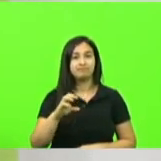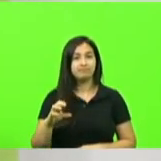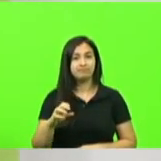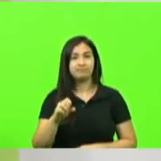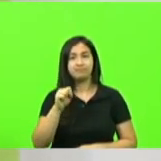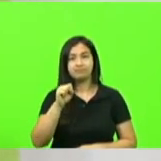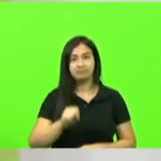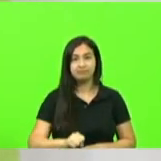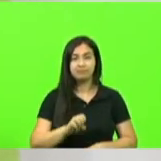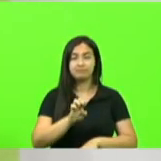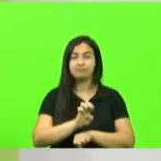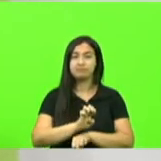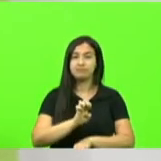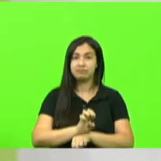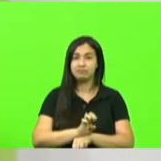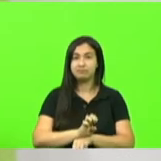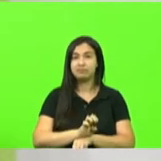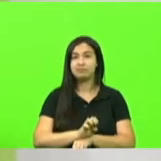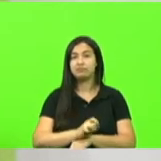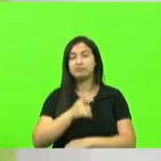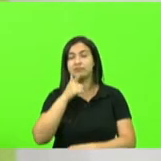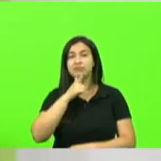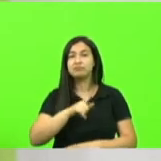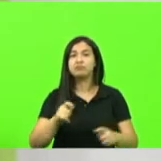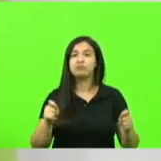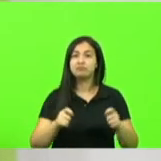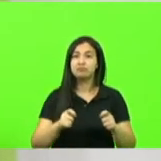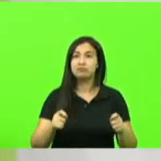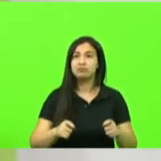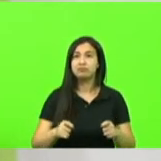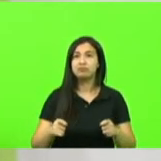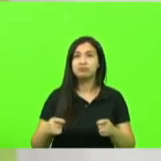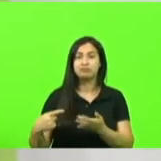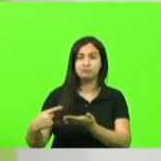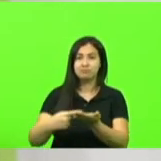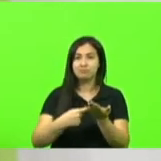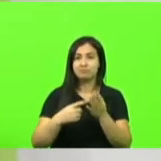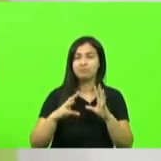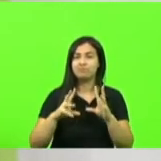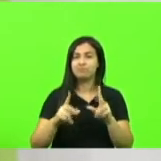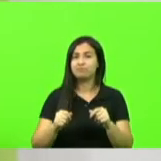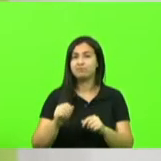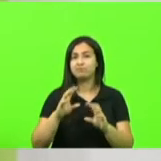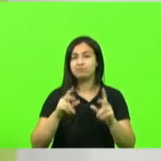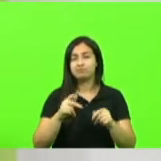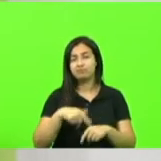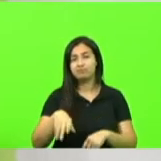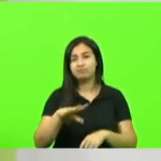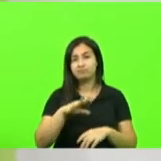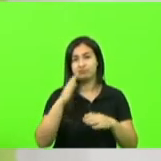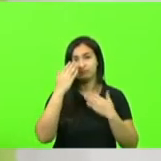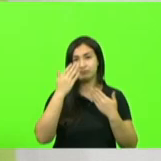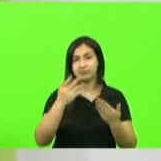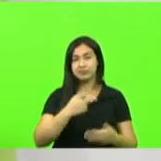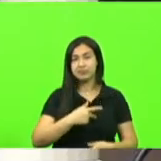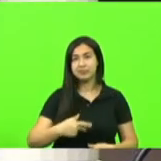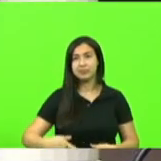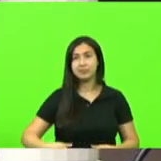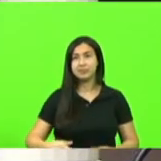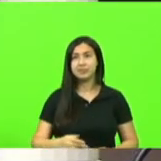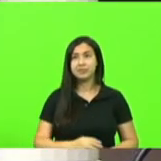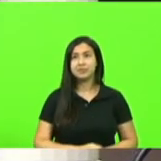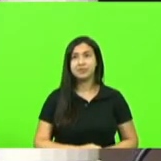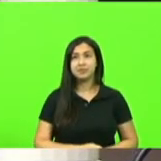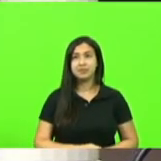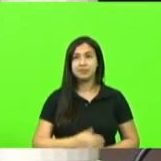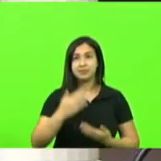sul do estado o que nós conseguimos realizar a muitas mãos um mérito de todos nós muito obrigado senhor presidente obrigado